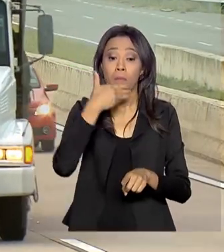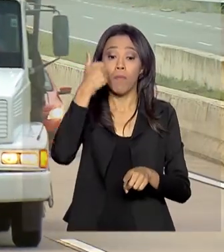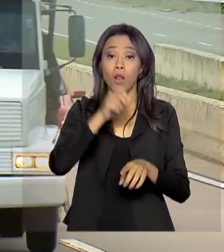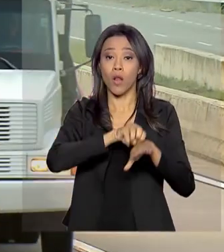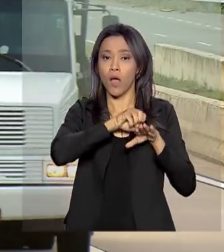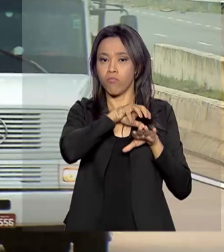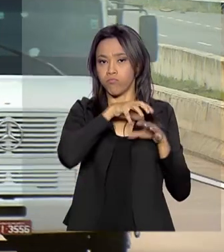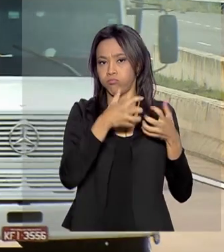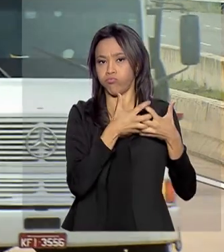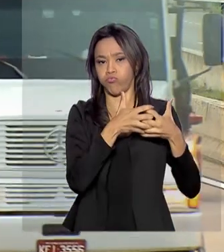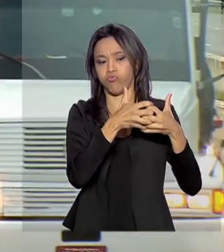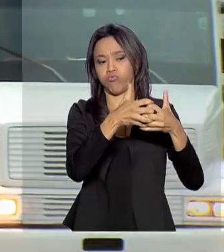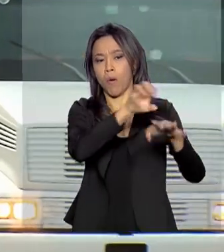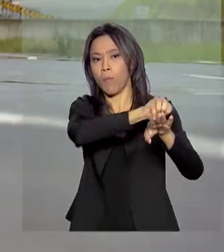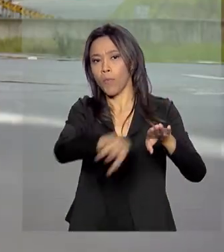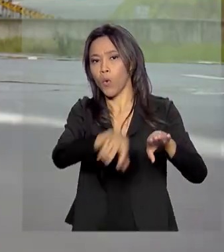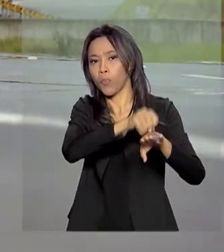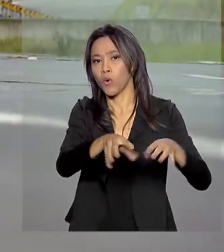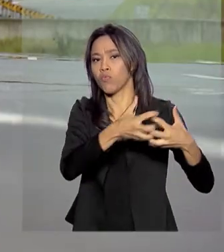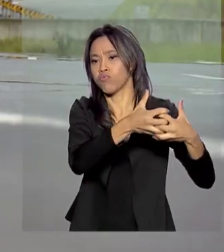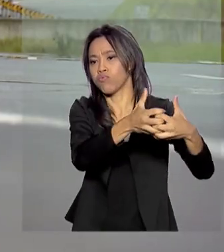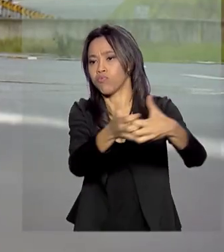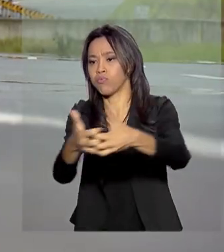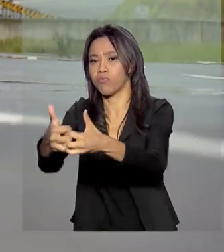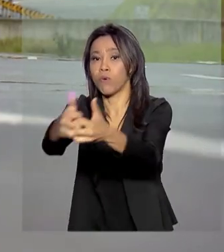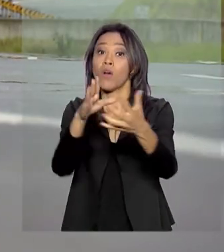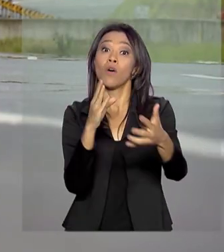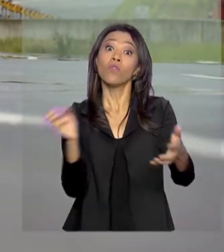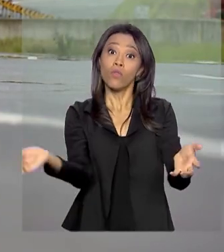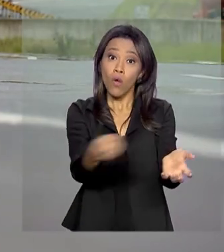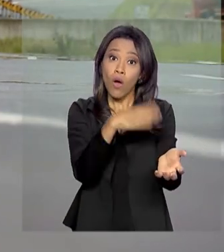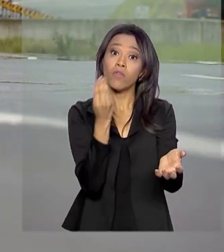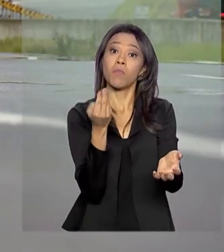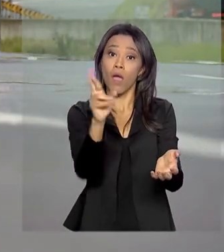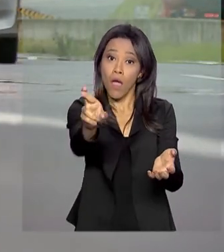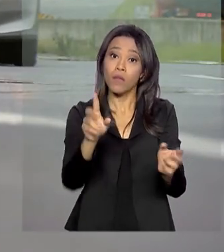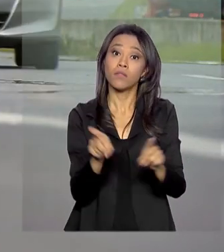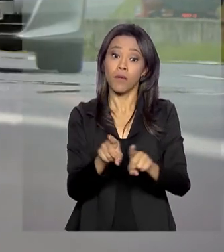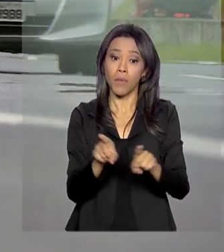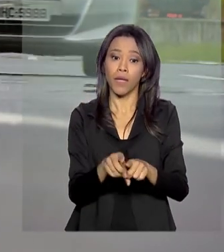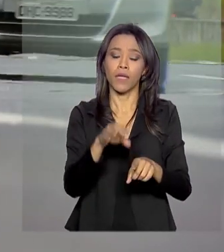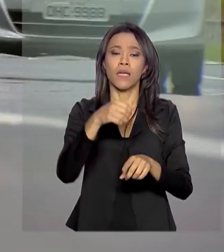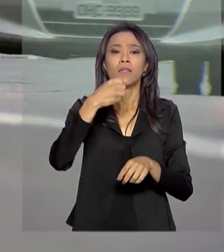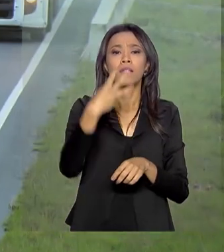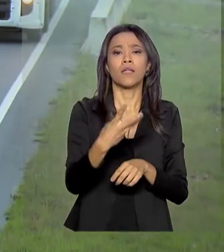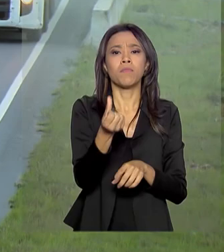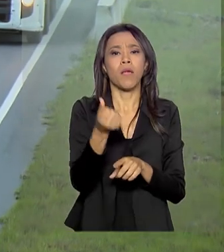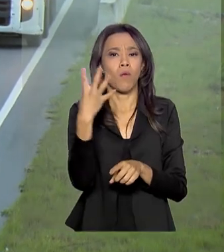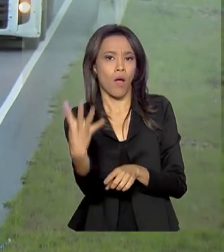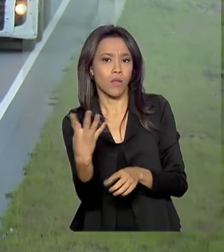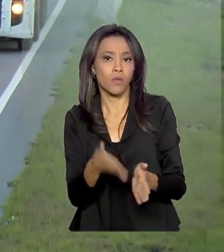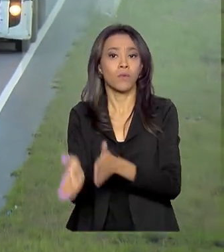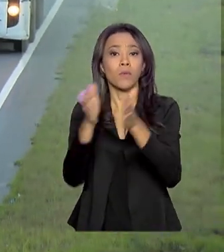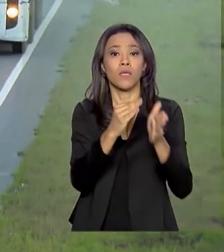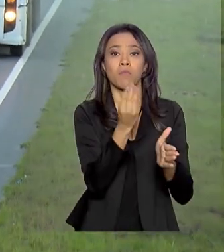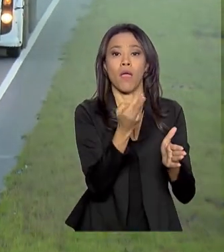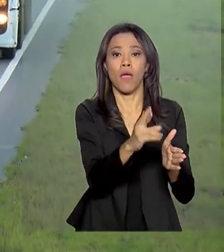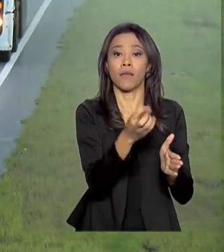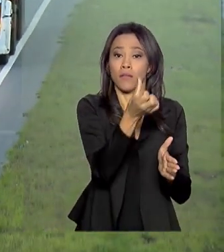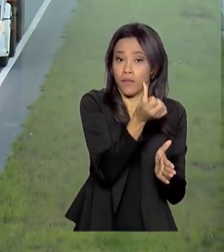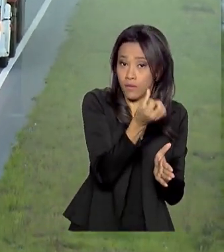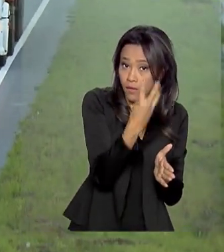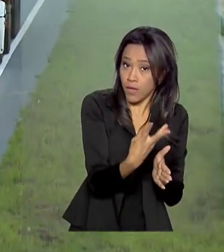produção no país, novas estradas também foram concedidas este ano, como as BRs 364 e 365,